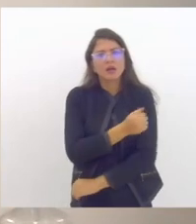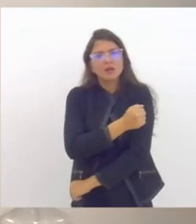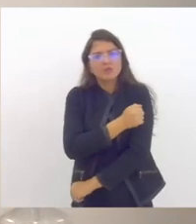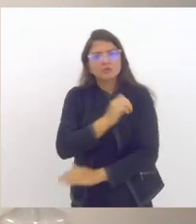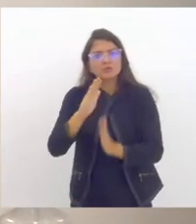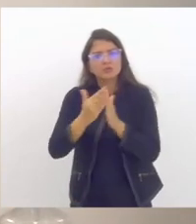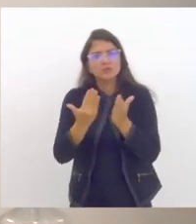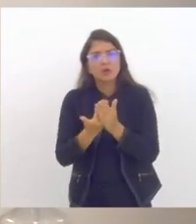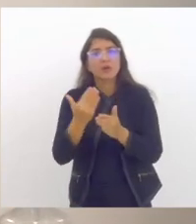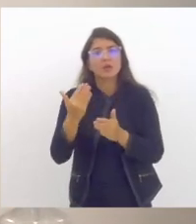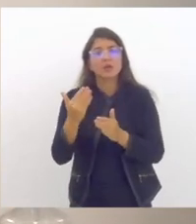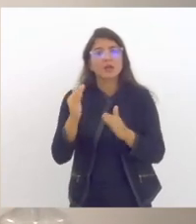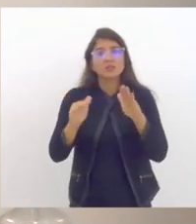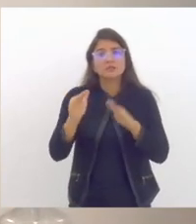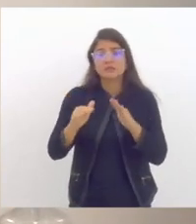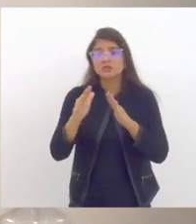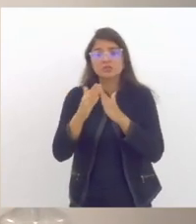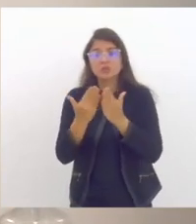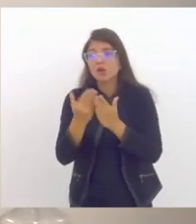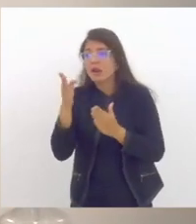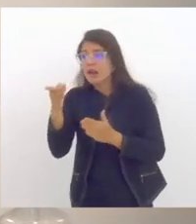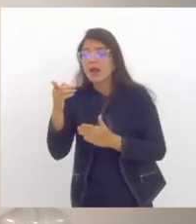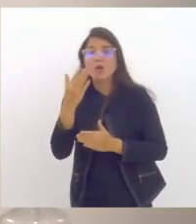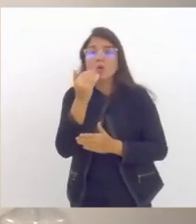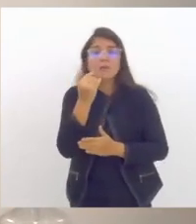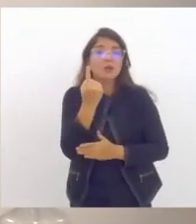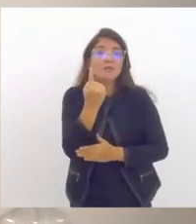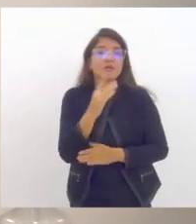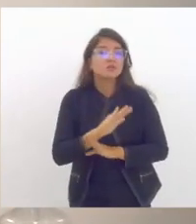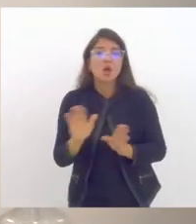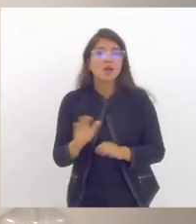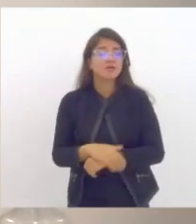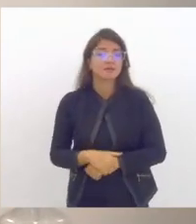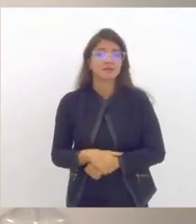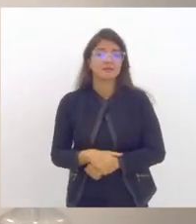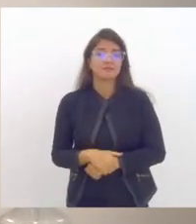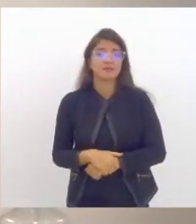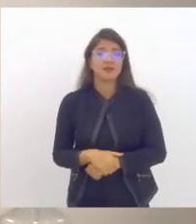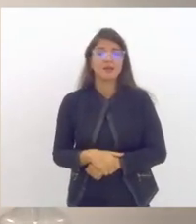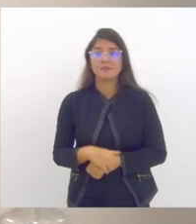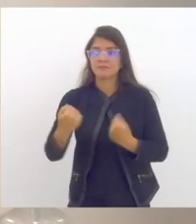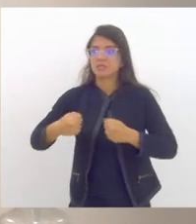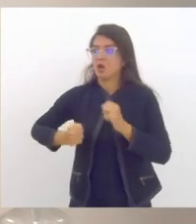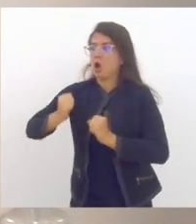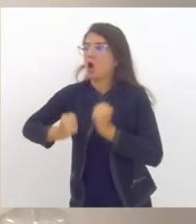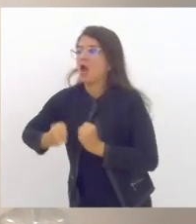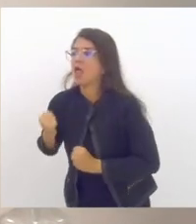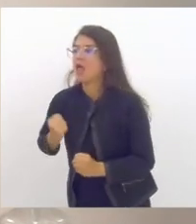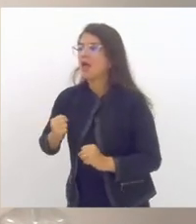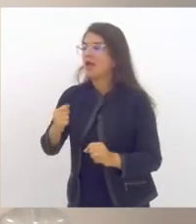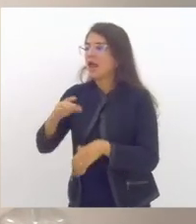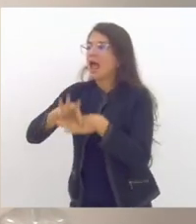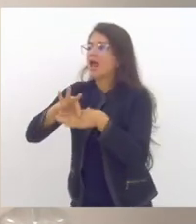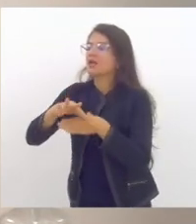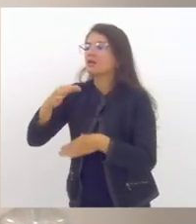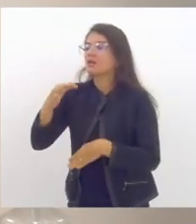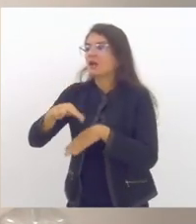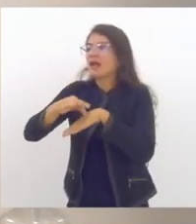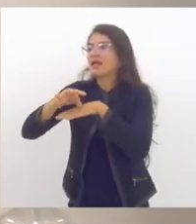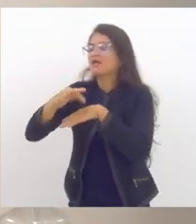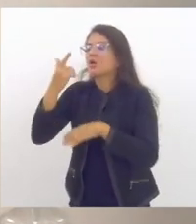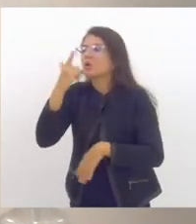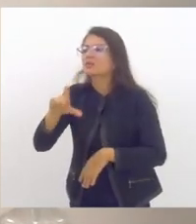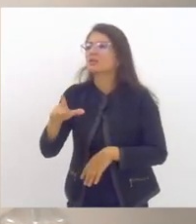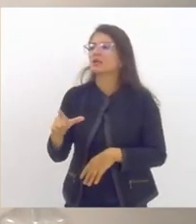de alimentação que tem que correr para ter acesso à carne para comer a fruta isso também é um aspecto que